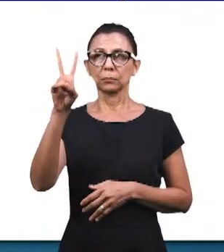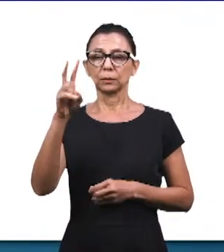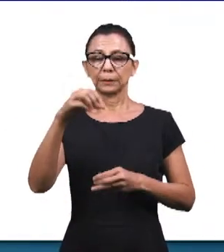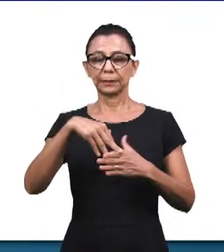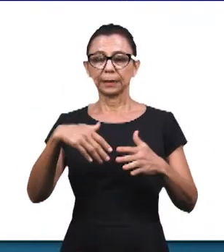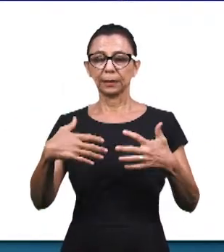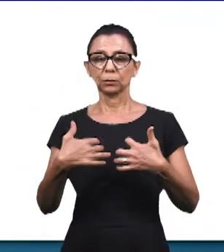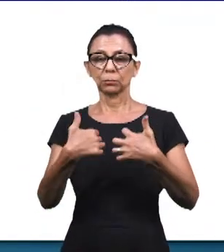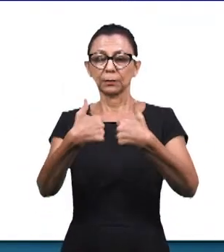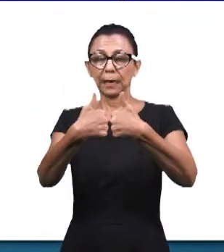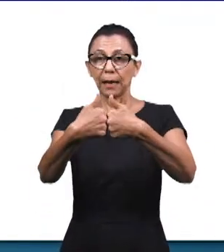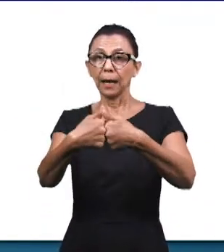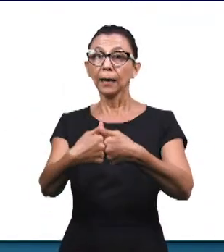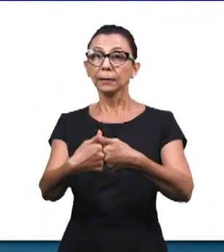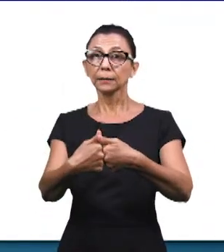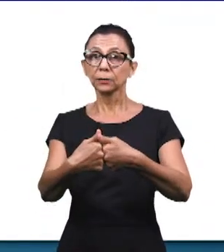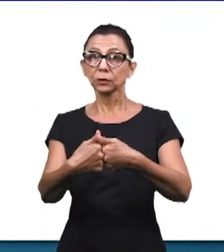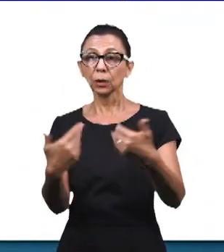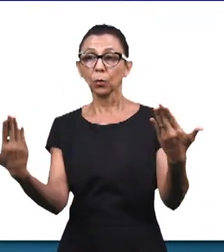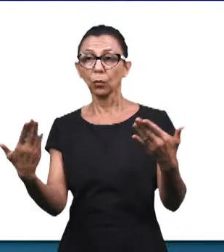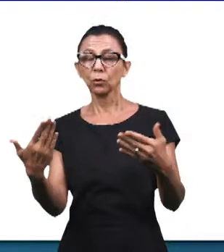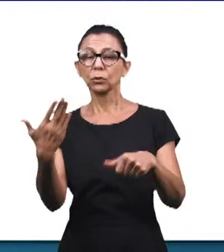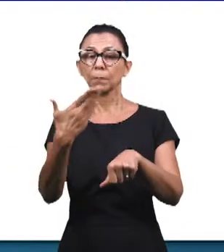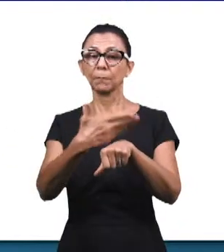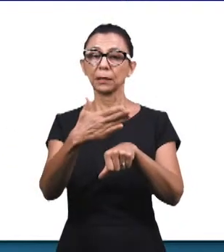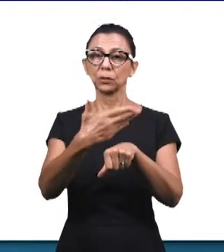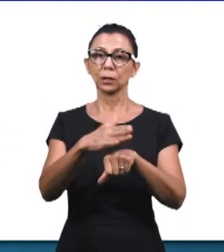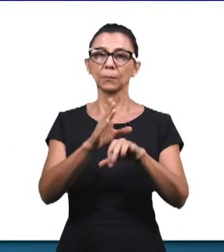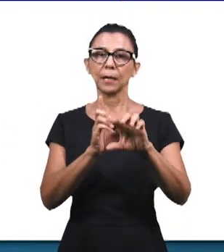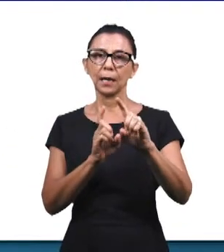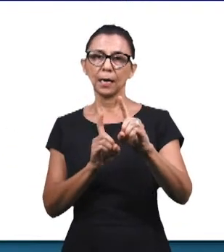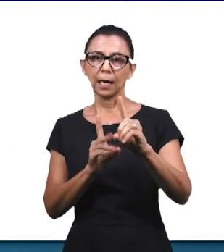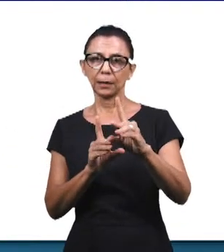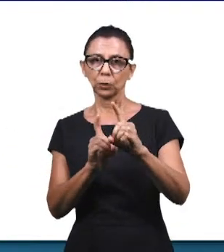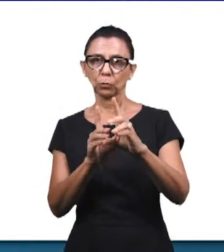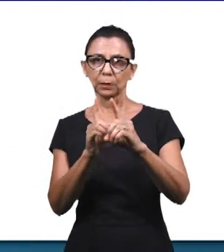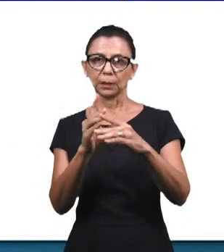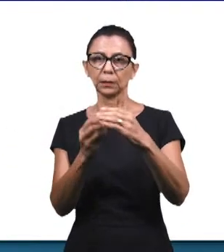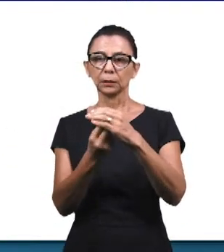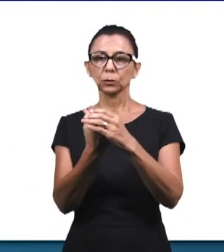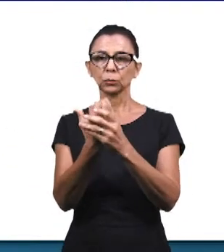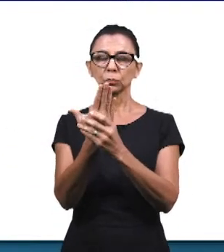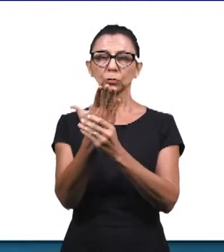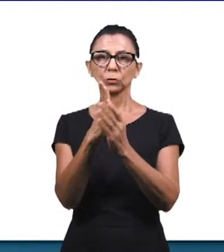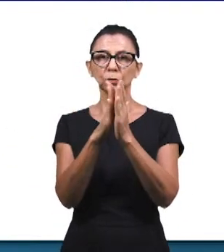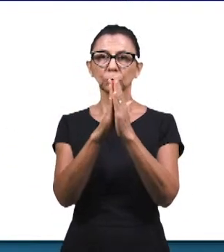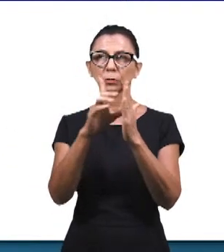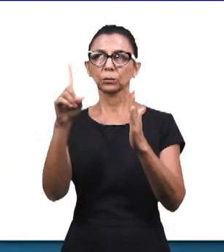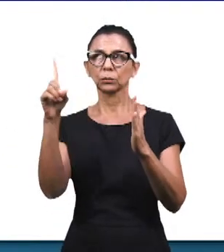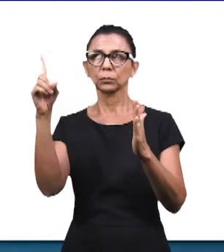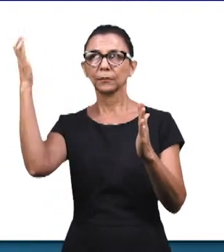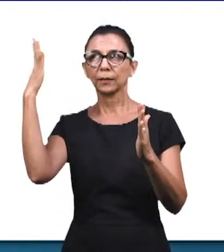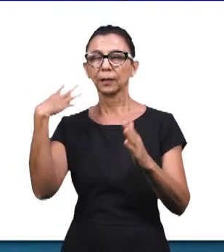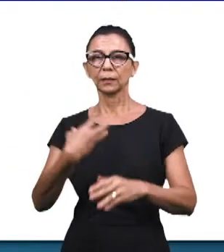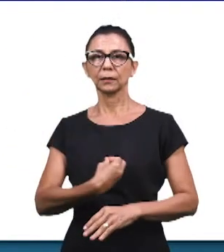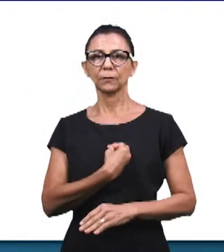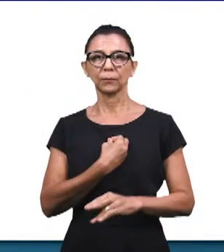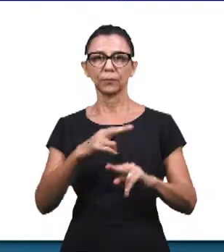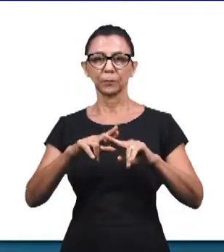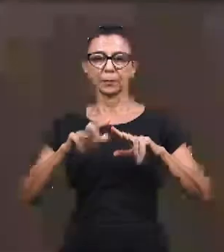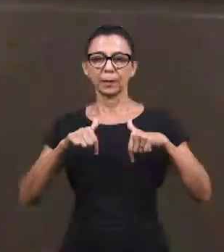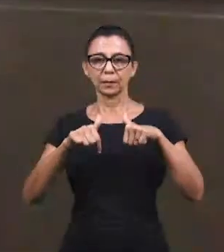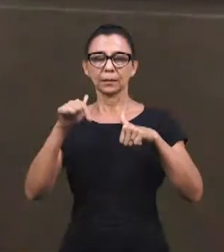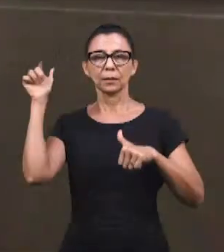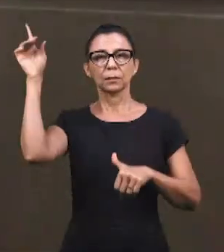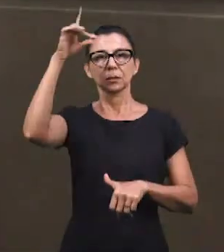quando colocamos em prática as doutrinas que emergem da palavra viva através da operação do Espírito